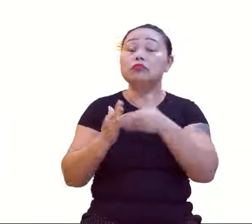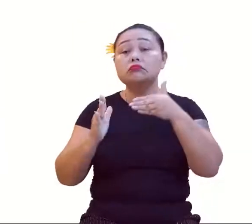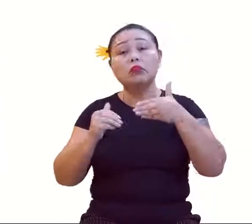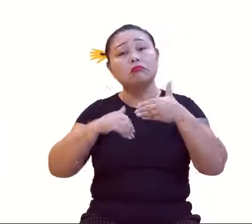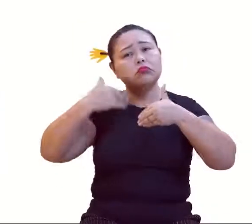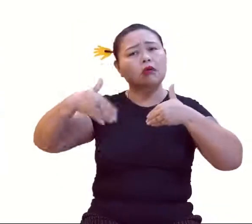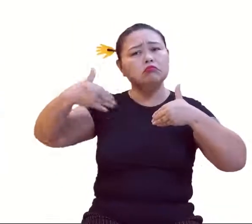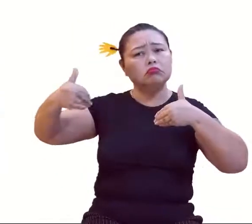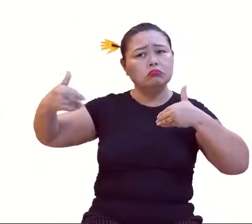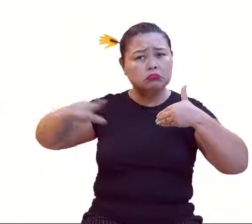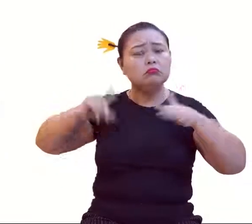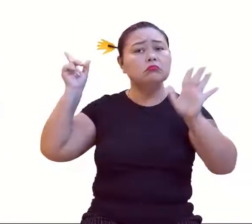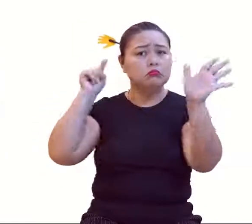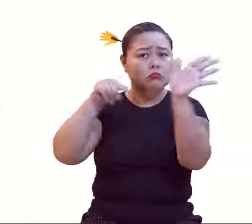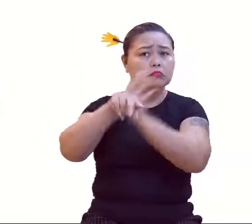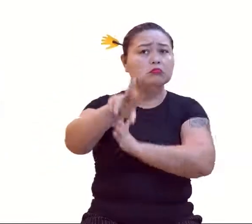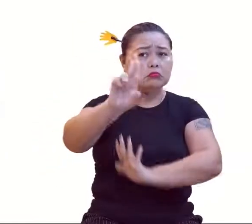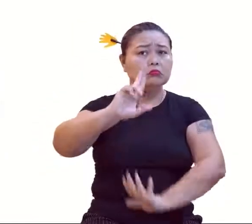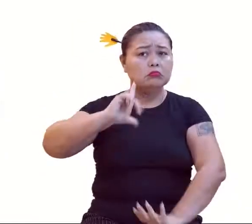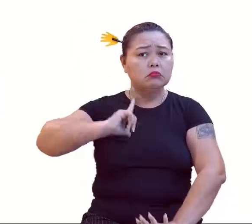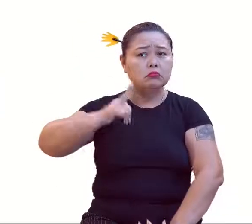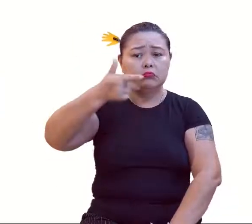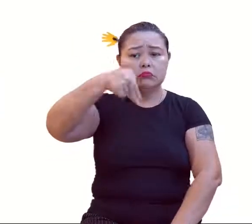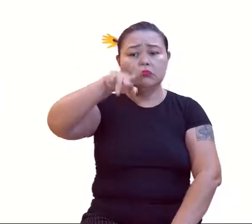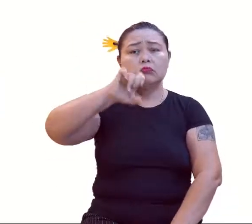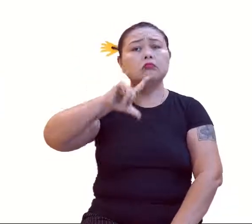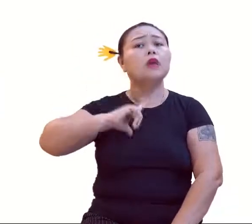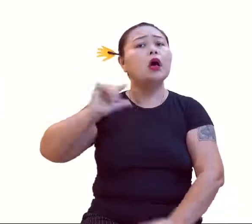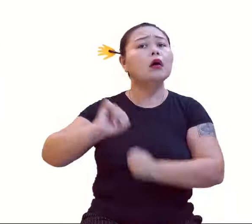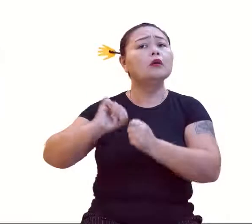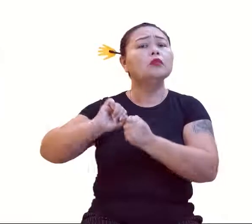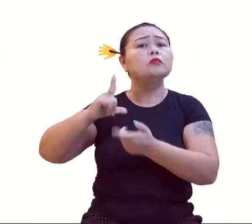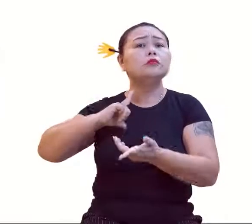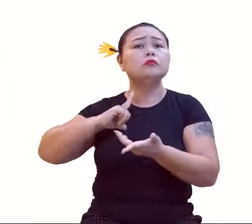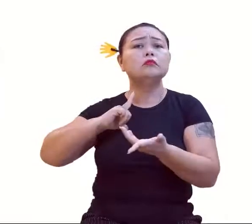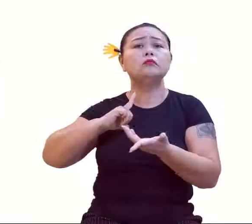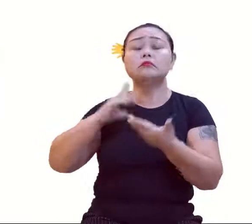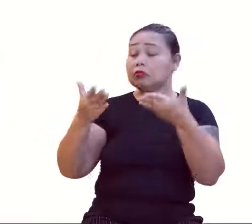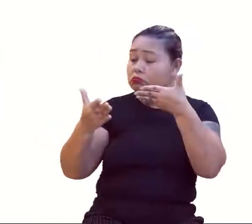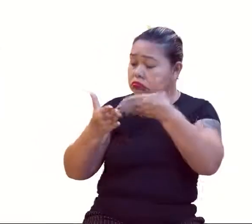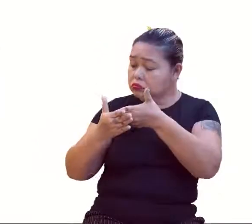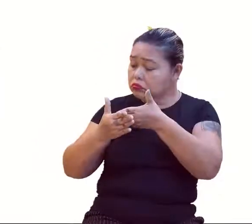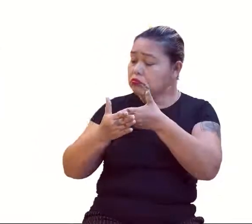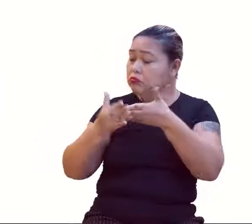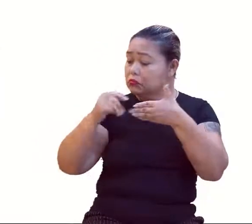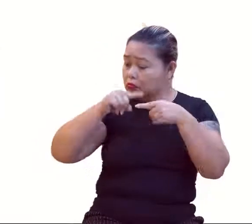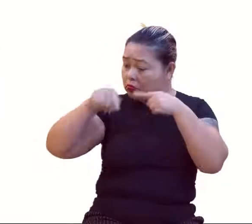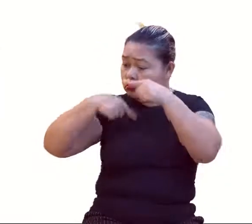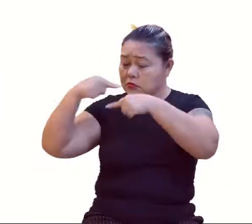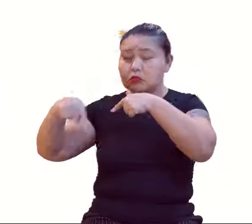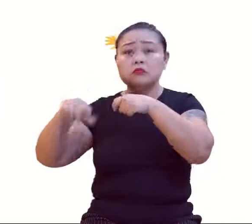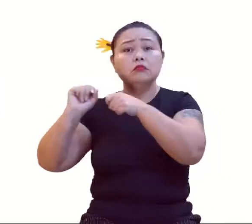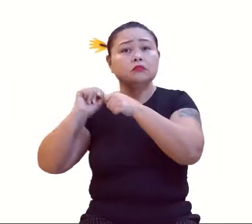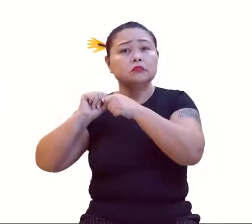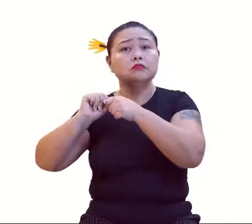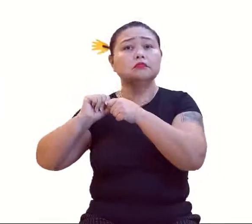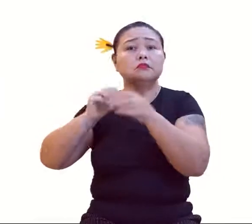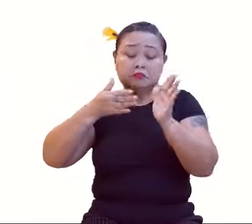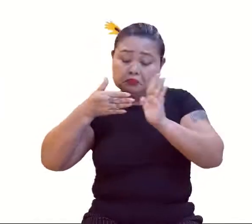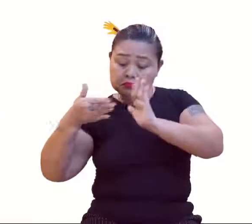caiu no nosso quiz aqui, né? Então, finita, a gente tem um elemento final, né? Podemos ter elementos aqui